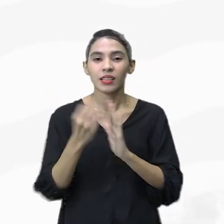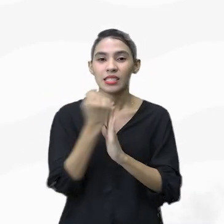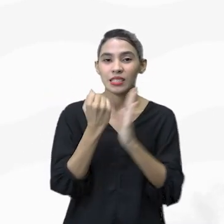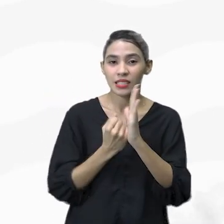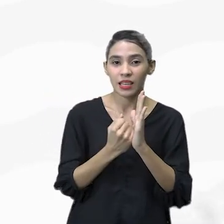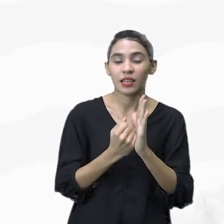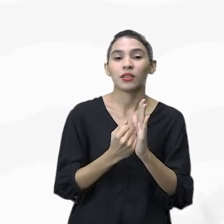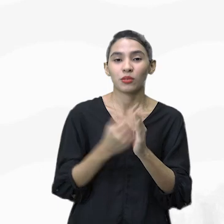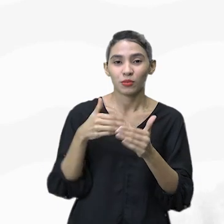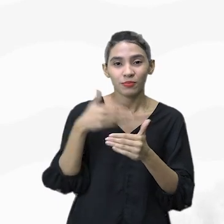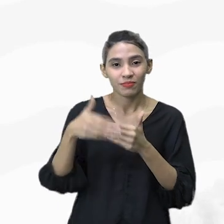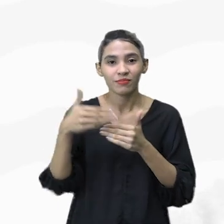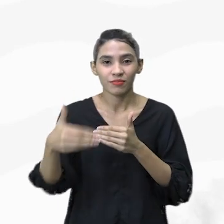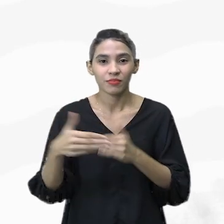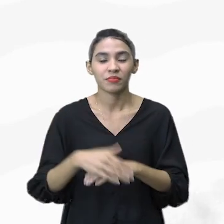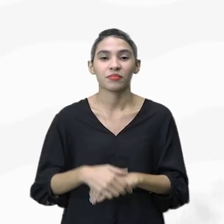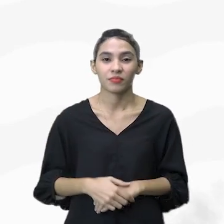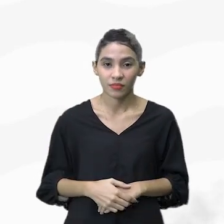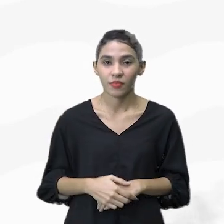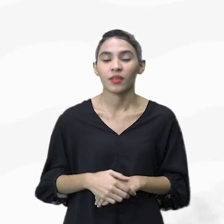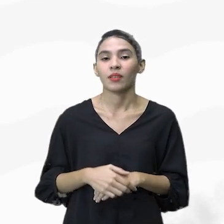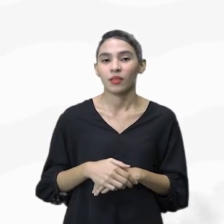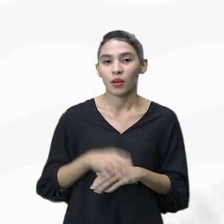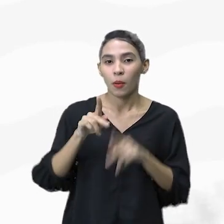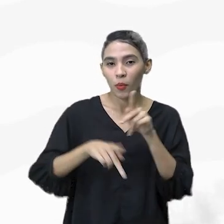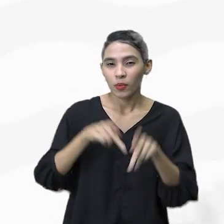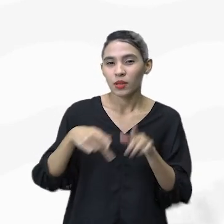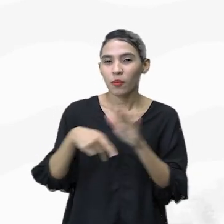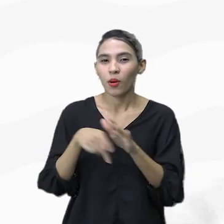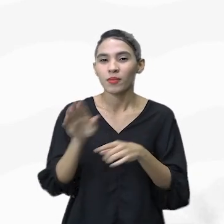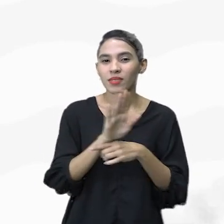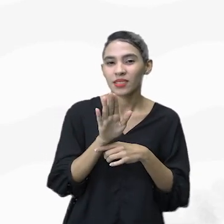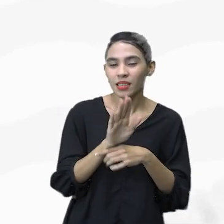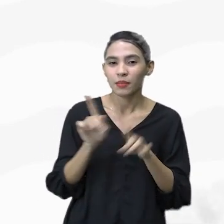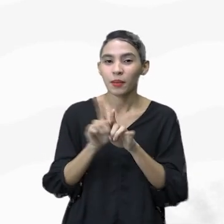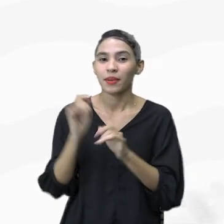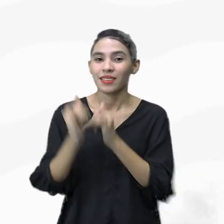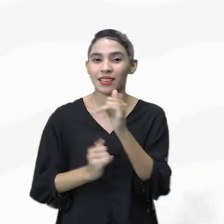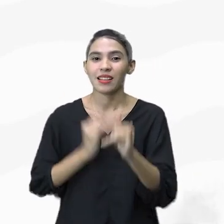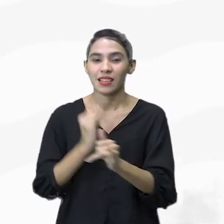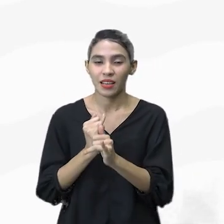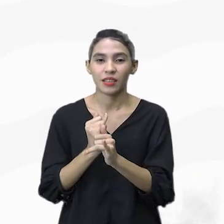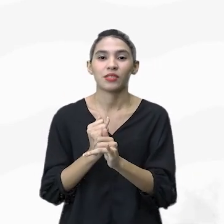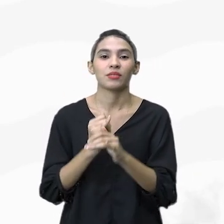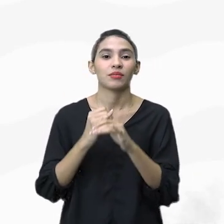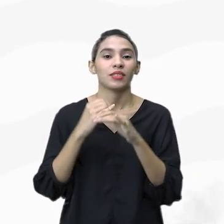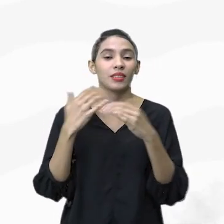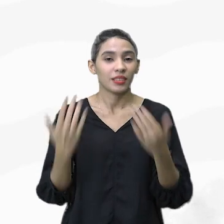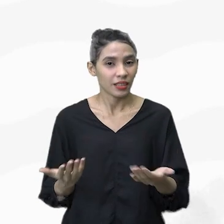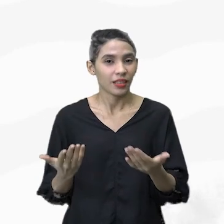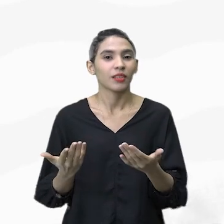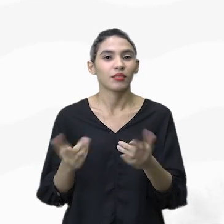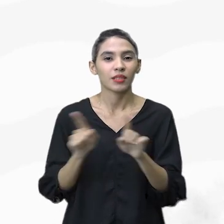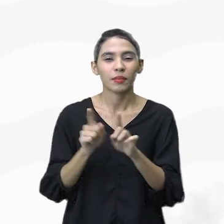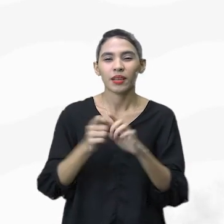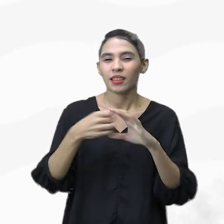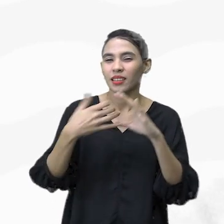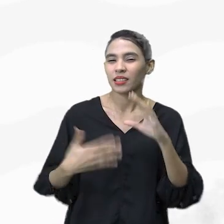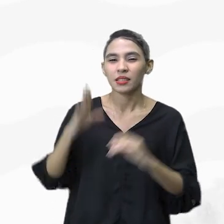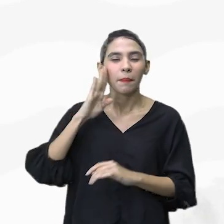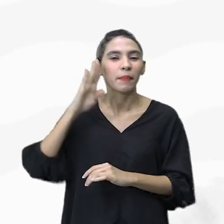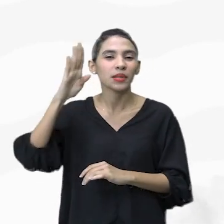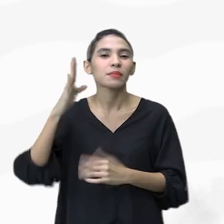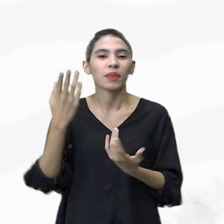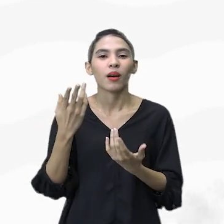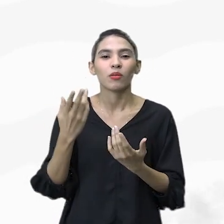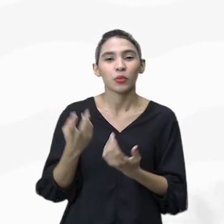séculos seguintes, a popularização do cinema e da internet. Então, a grande característica dessa